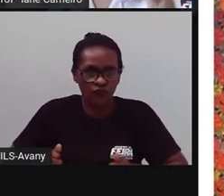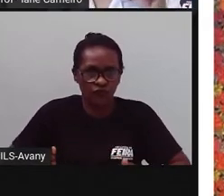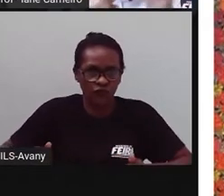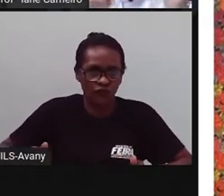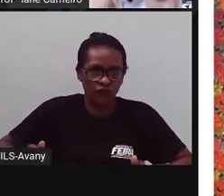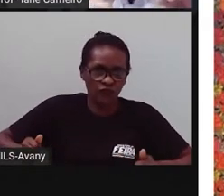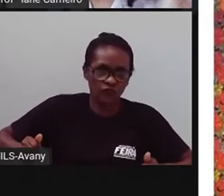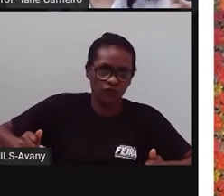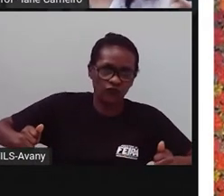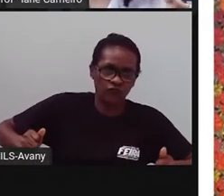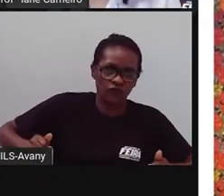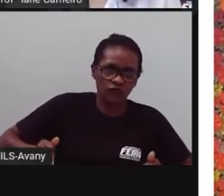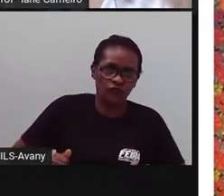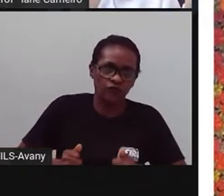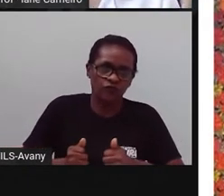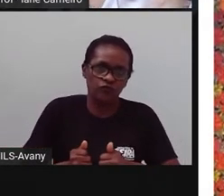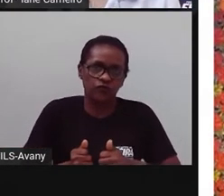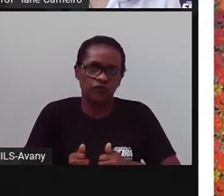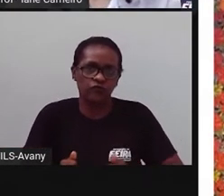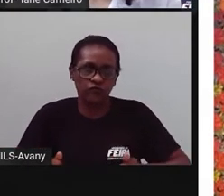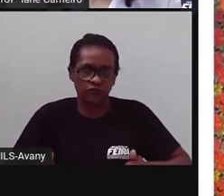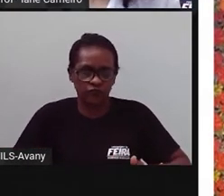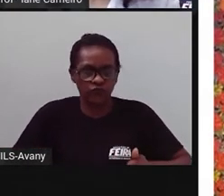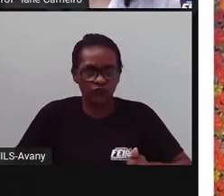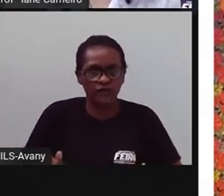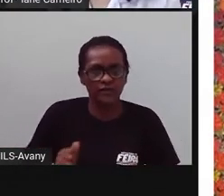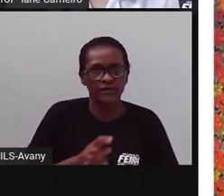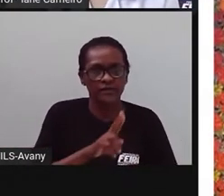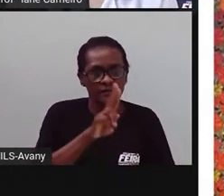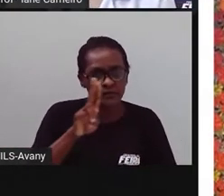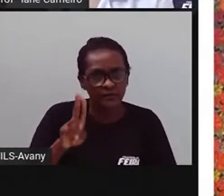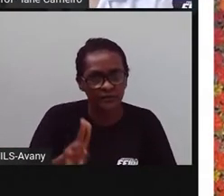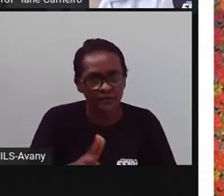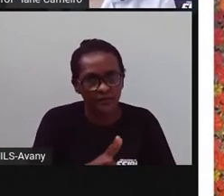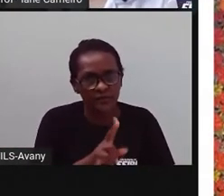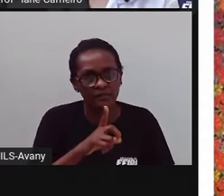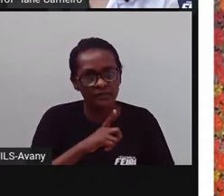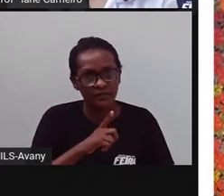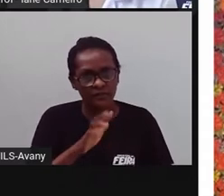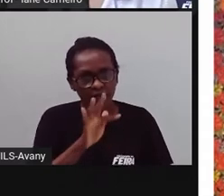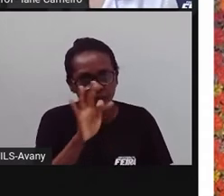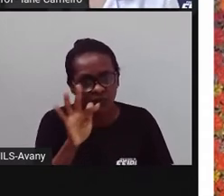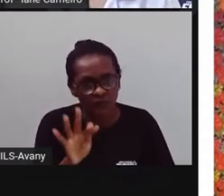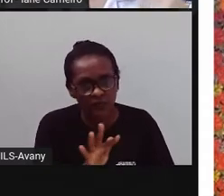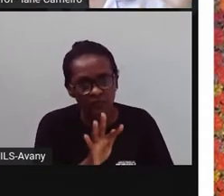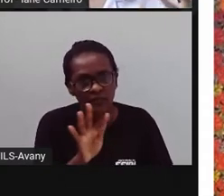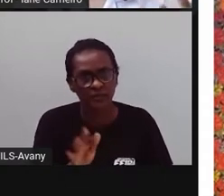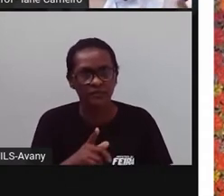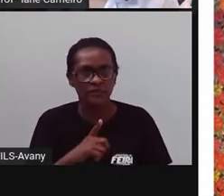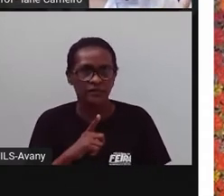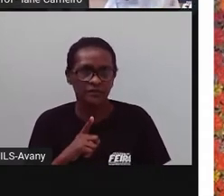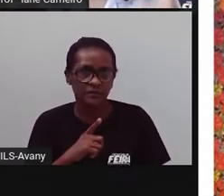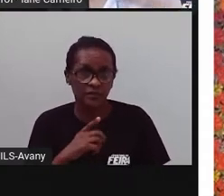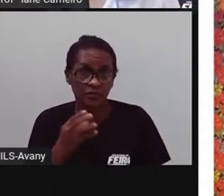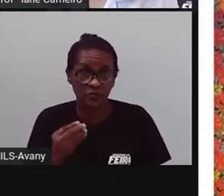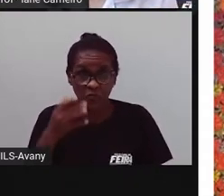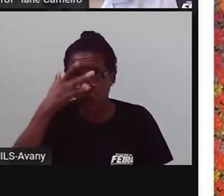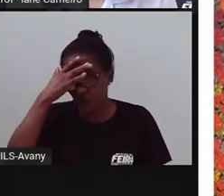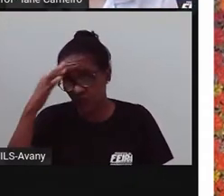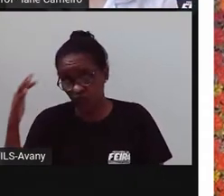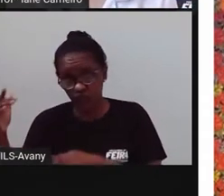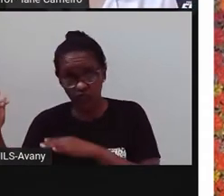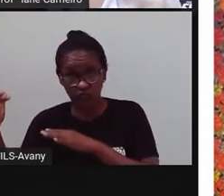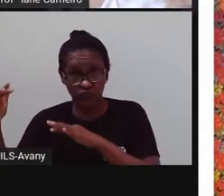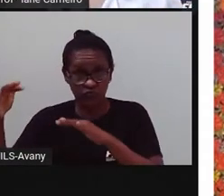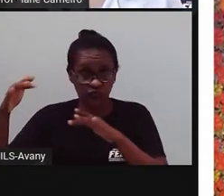Que a prova fala na estante dele, ou na Uefes, né? Na Universidade Estadual de Feira de Santana. E aí vêm sanfoneiros, não só daqui de